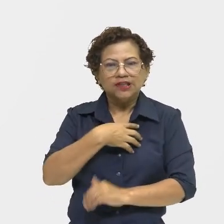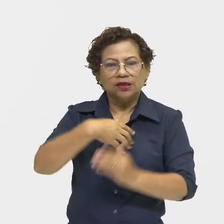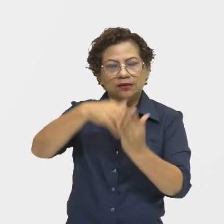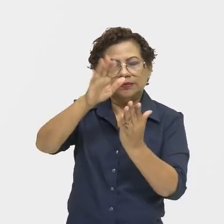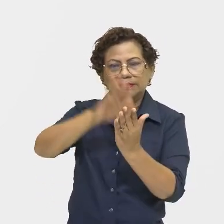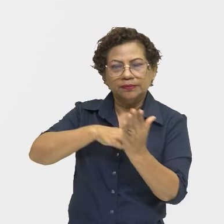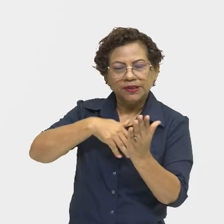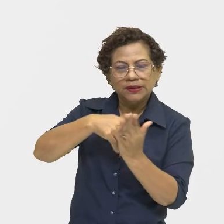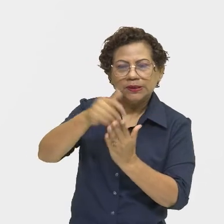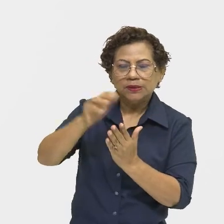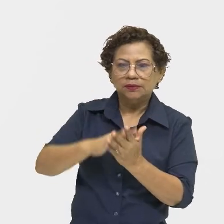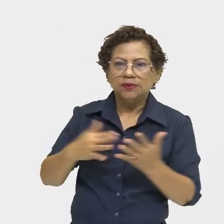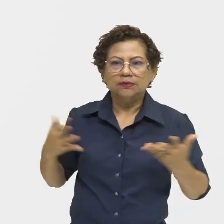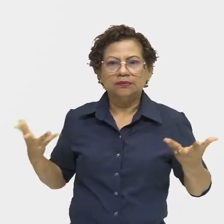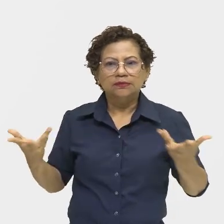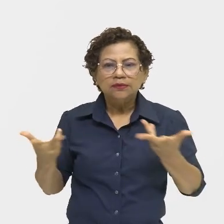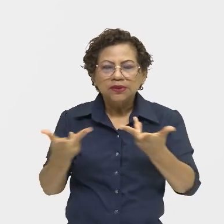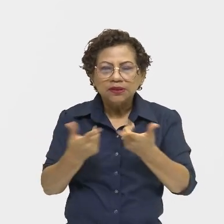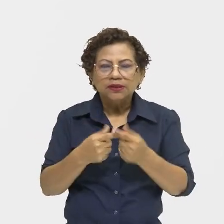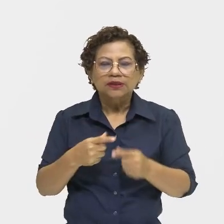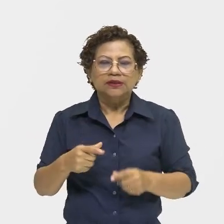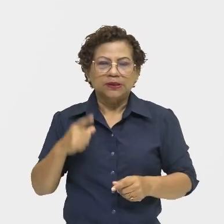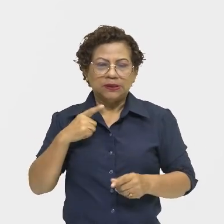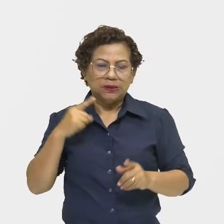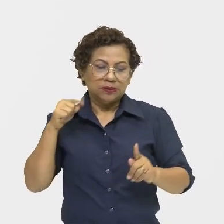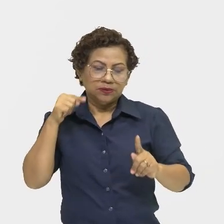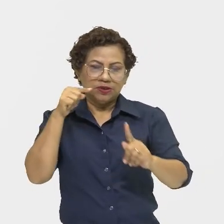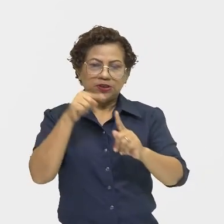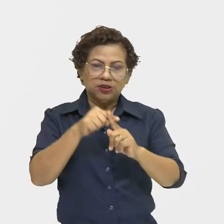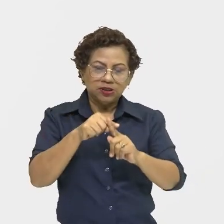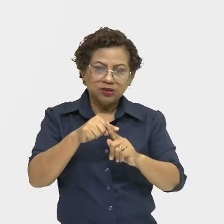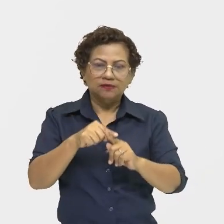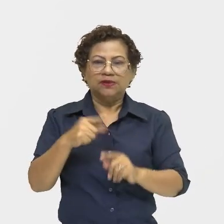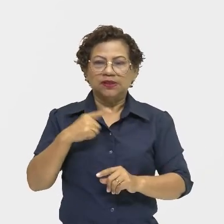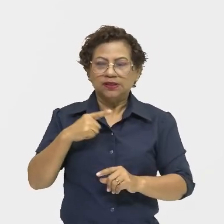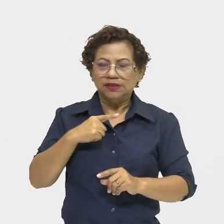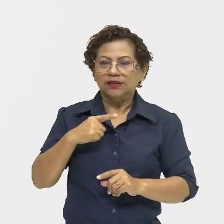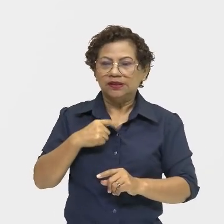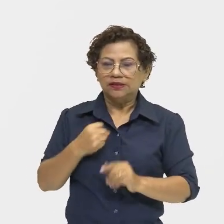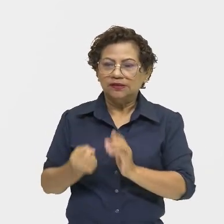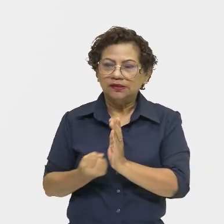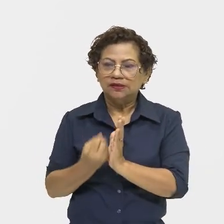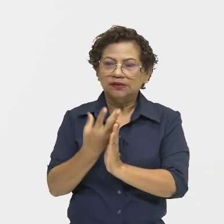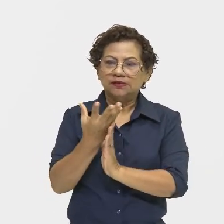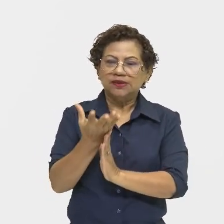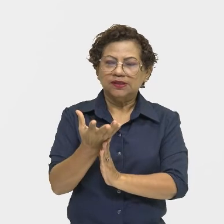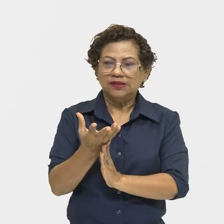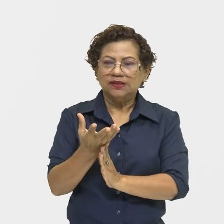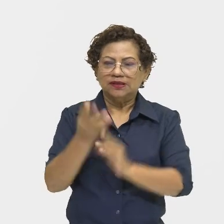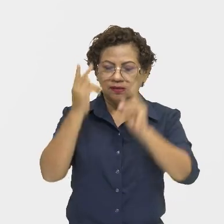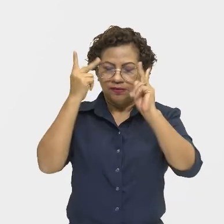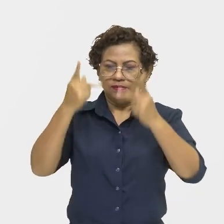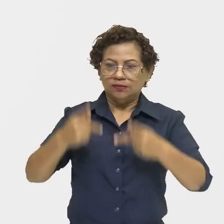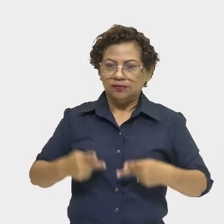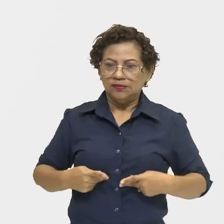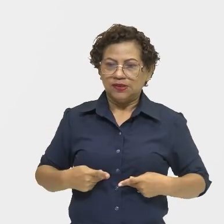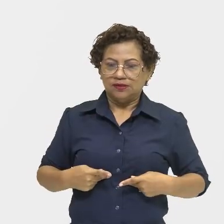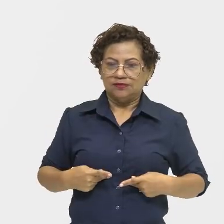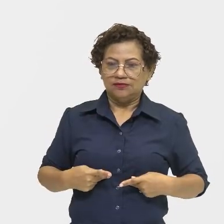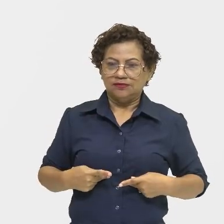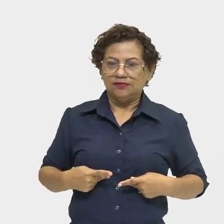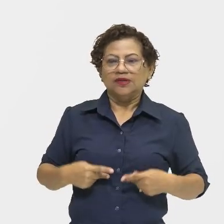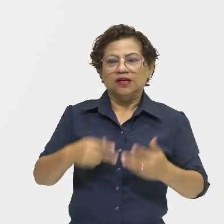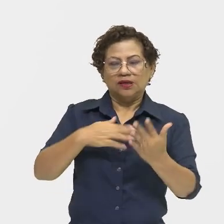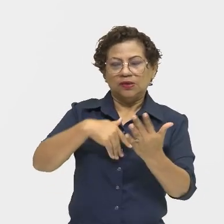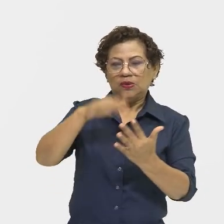dramática, subjetiva, expressando sentimentos humanos, utilizando cores irreais, da forma plástica ao